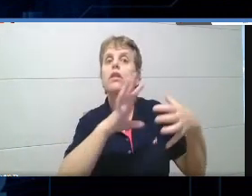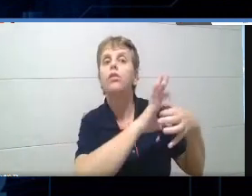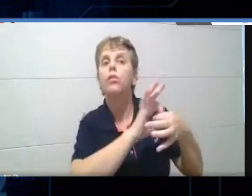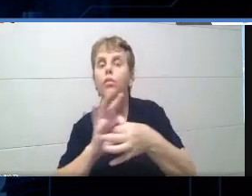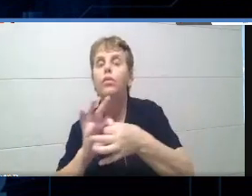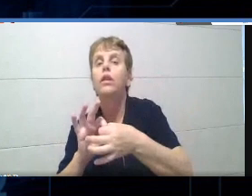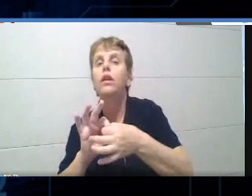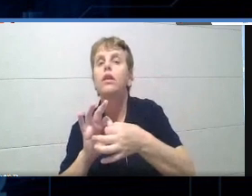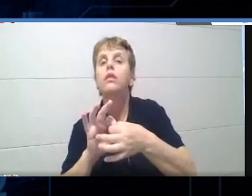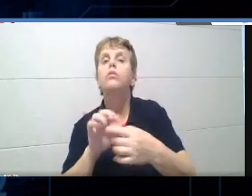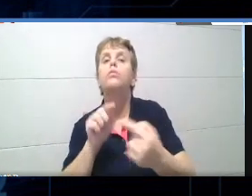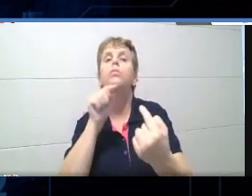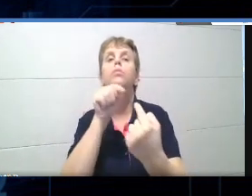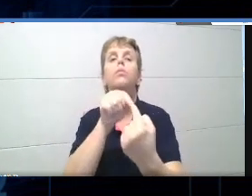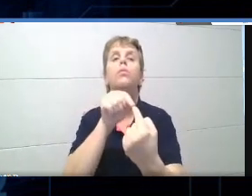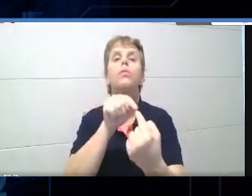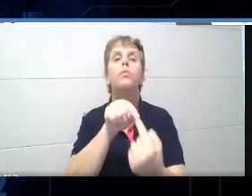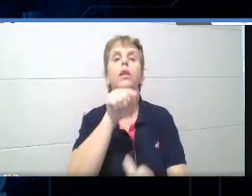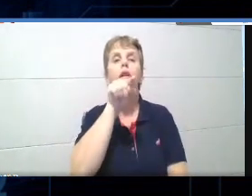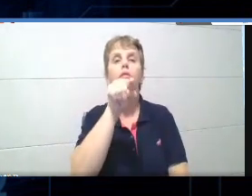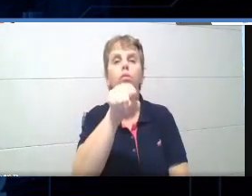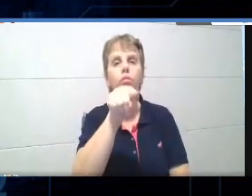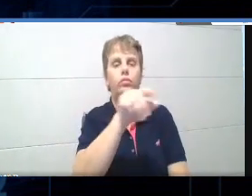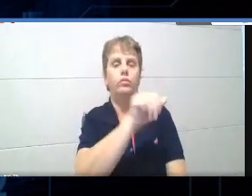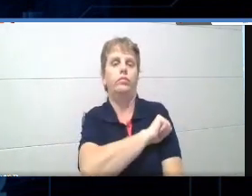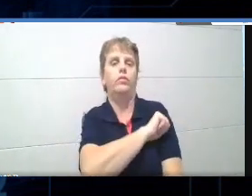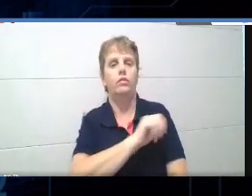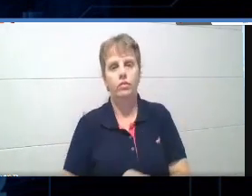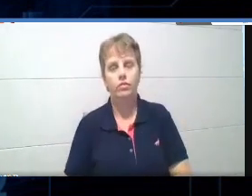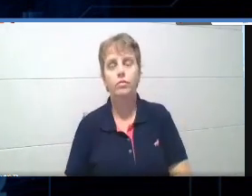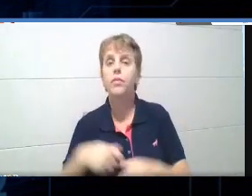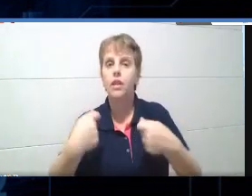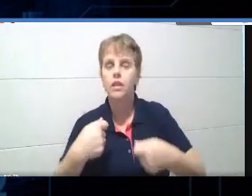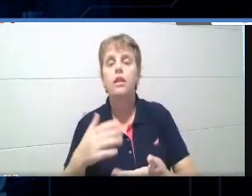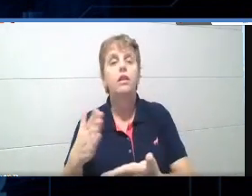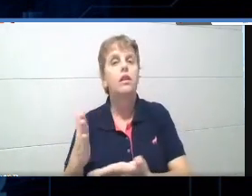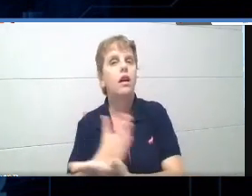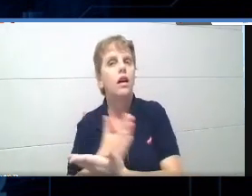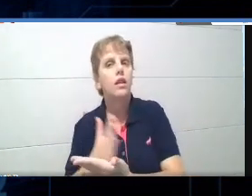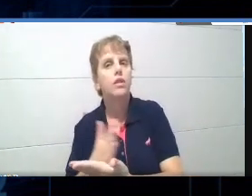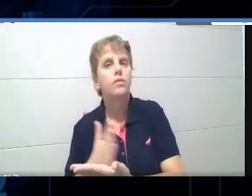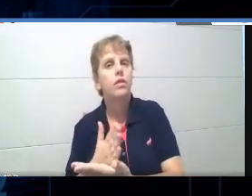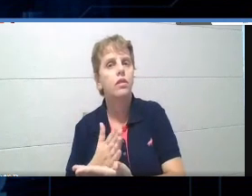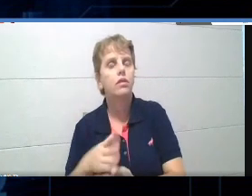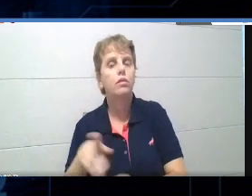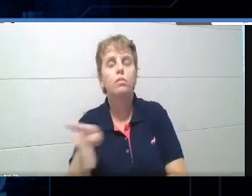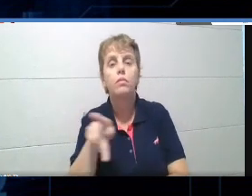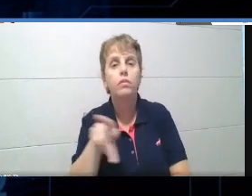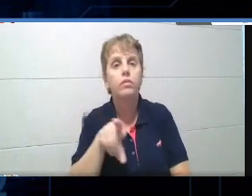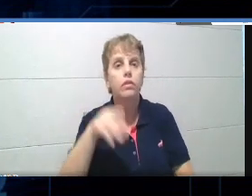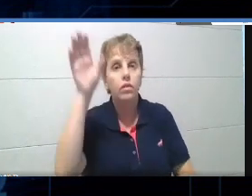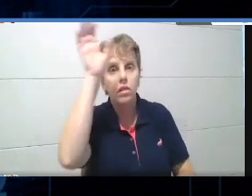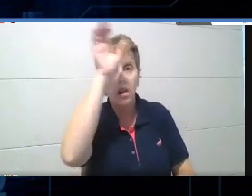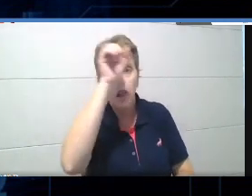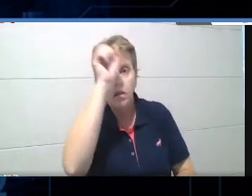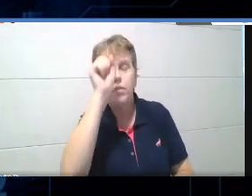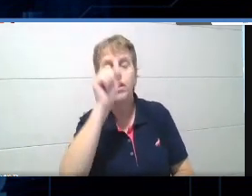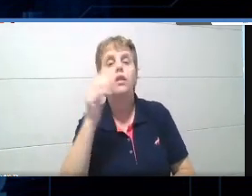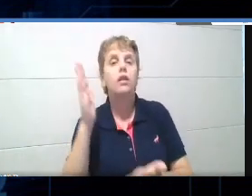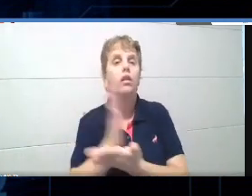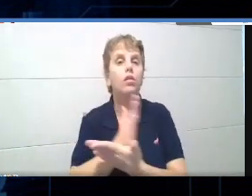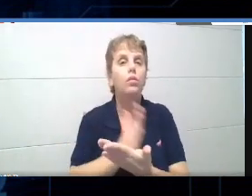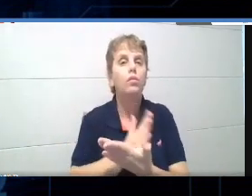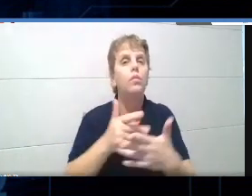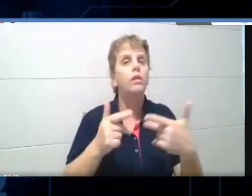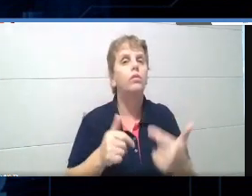a gente vai precisar aprender algumas coisas que eles gostam, né, então, a gente vai ter que interagir com esses alunos e saber as coisas que